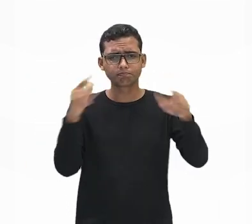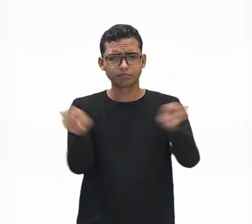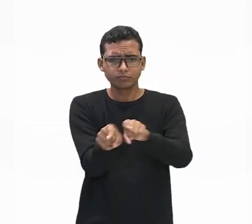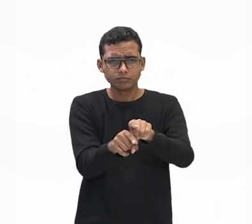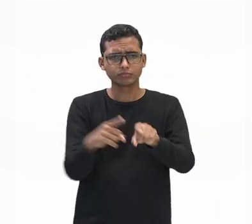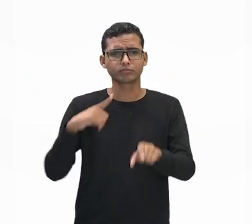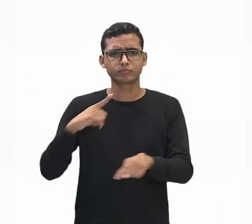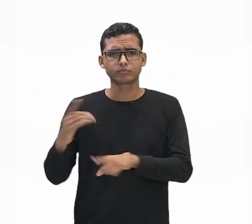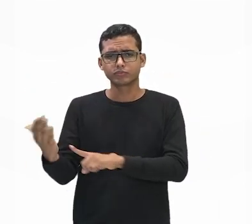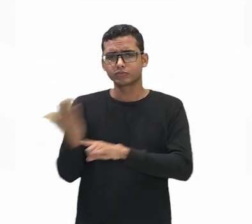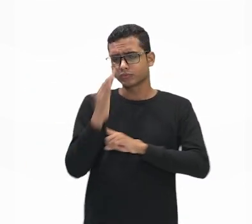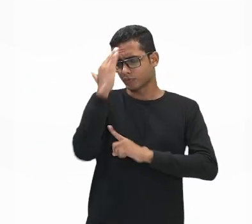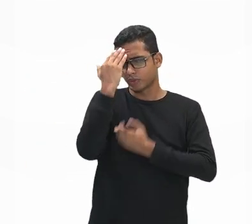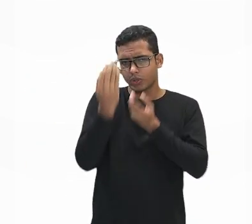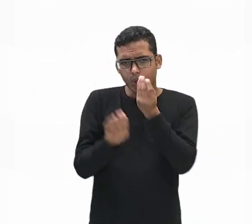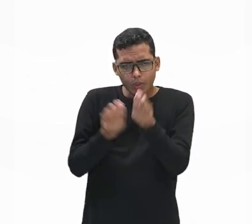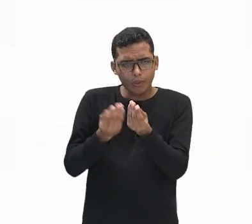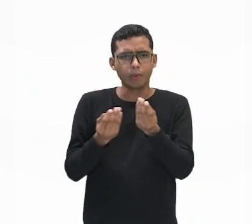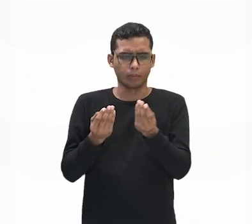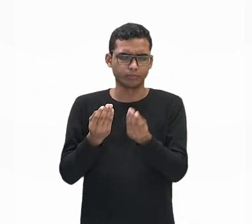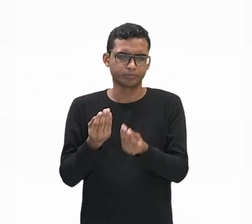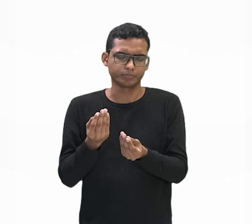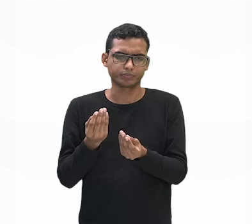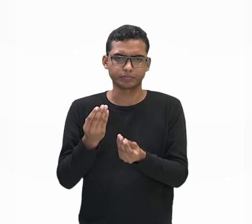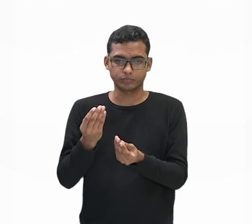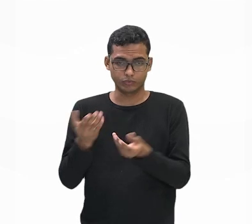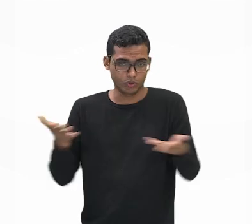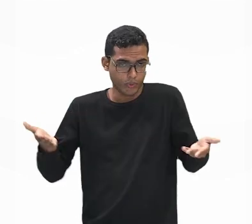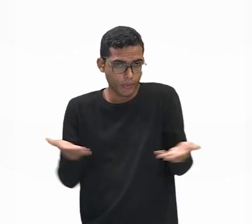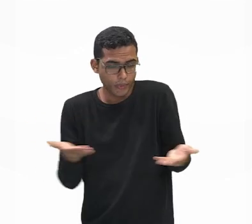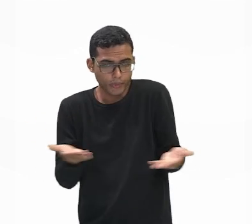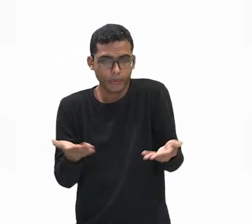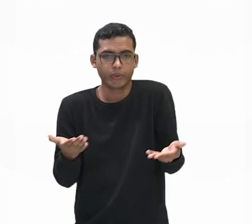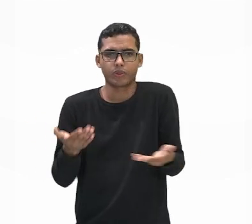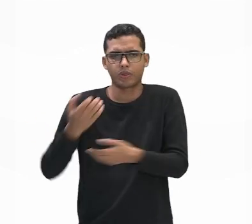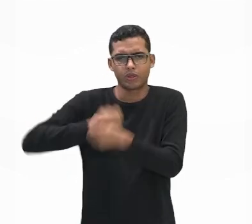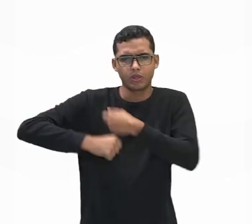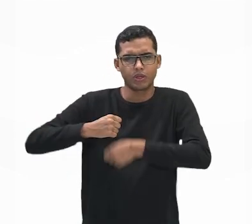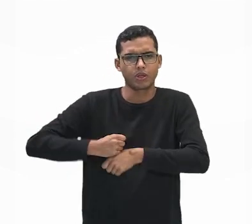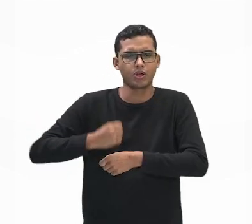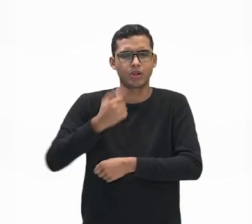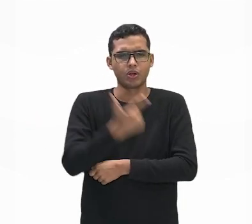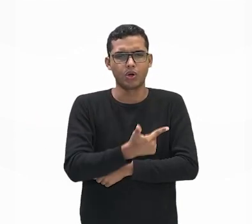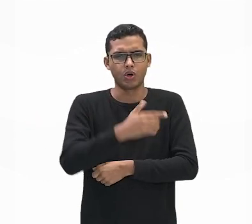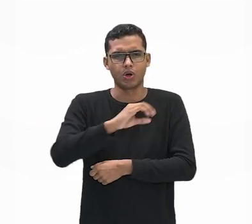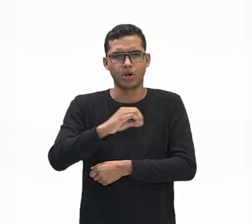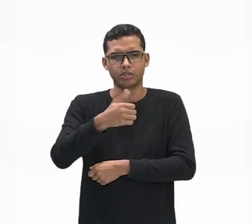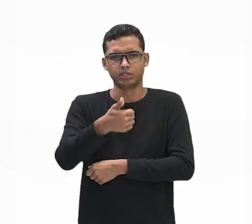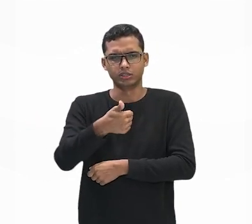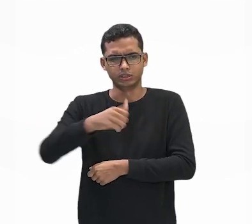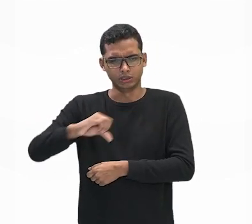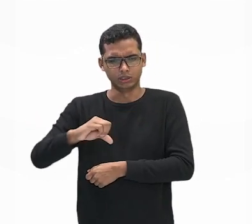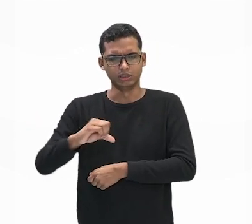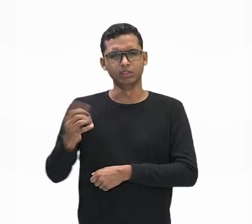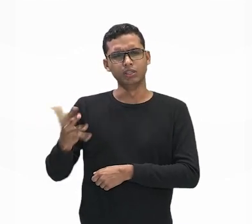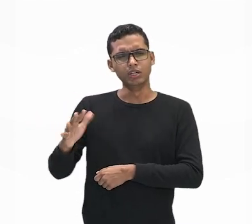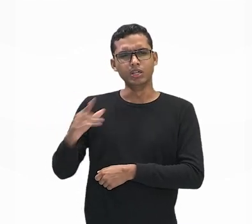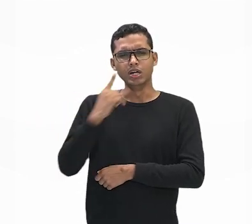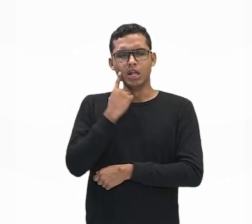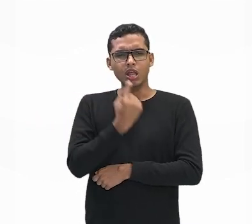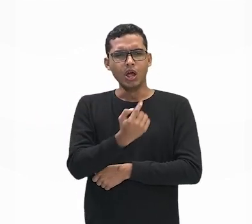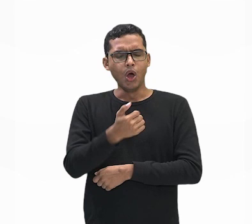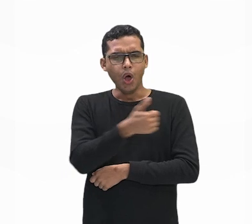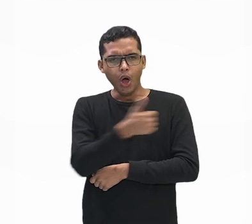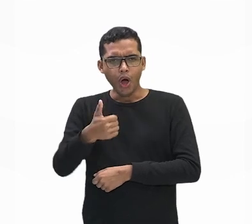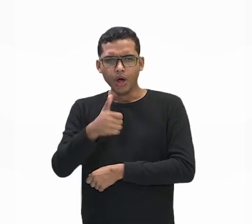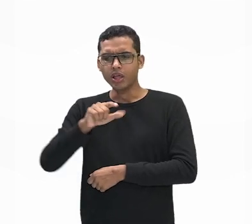compreender essa situação, né? Atualmente, pessoal, dados de 2019, dados recentes, a gente tem em torno de 11 milhões de